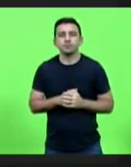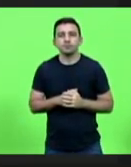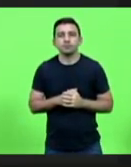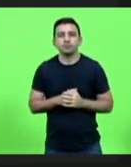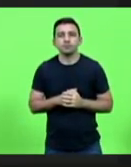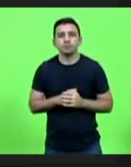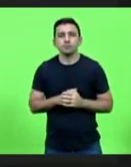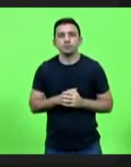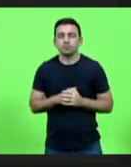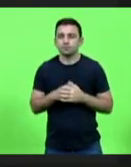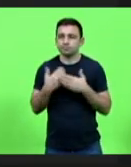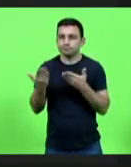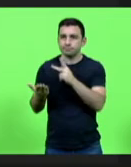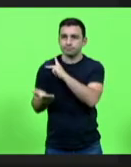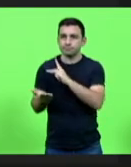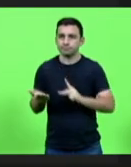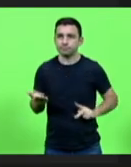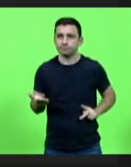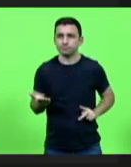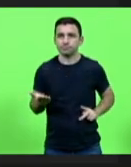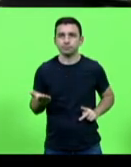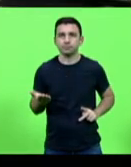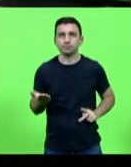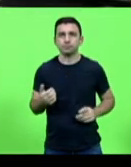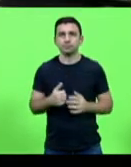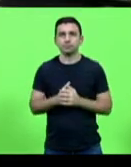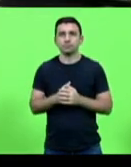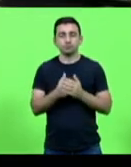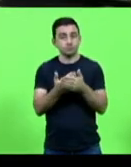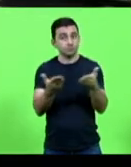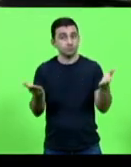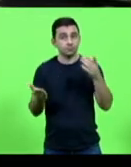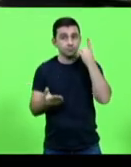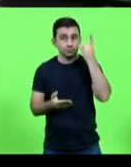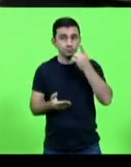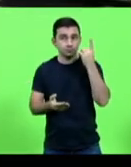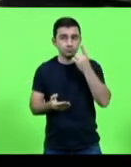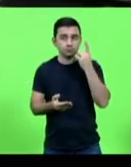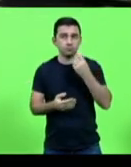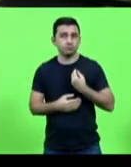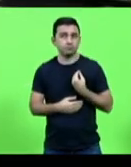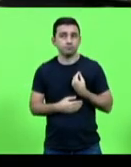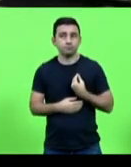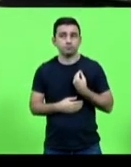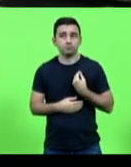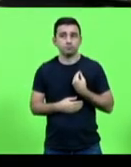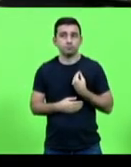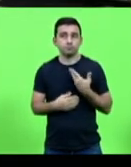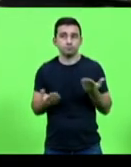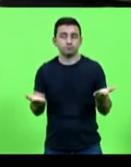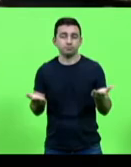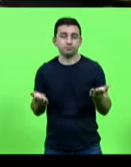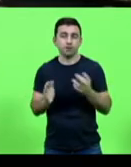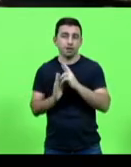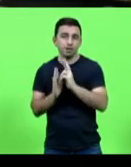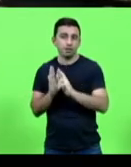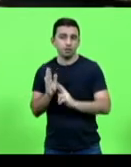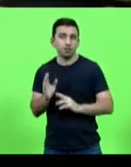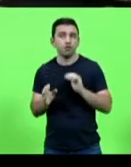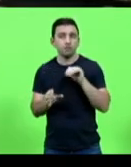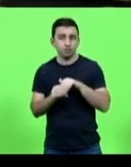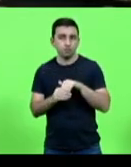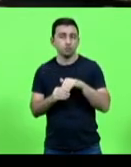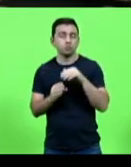Senhora presidente, senhores deputados presentes, relatório e voto ao projeto